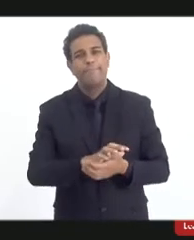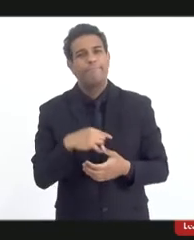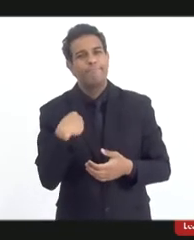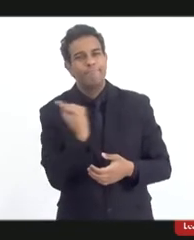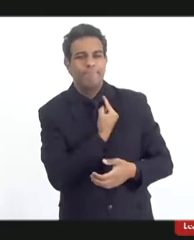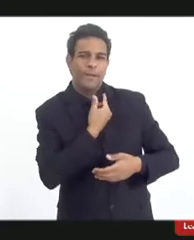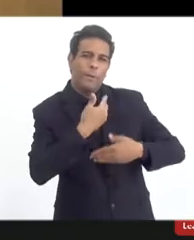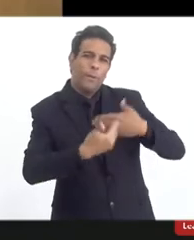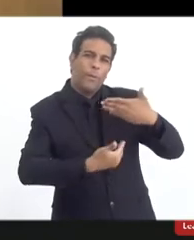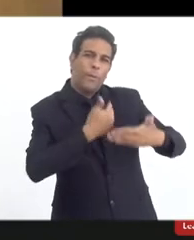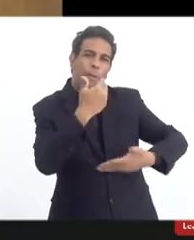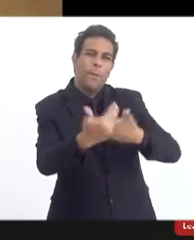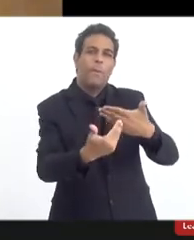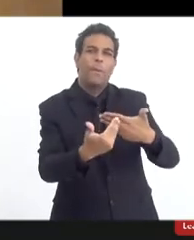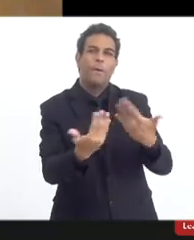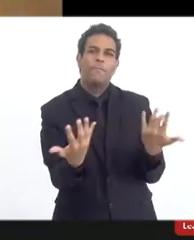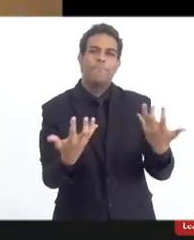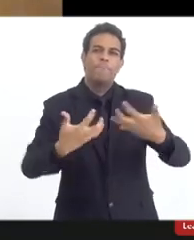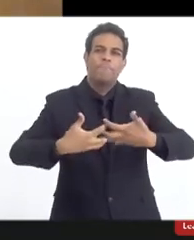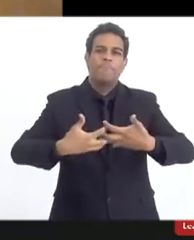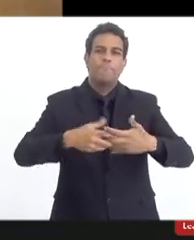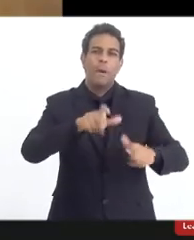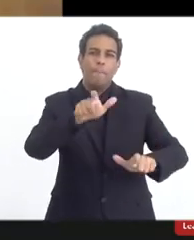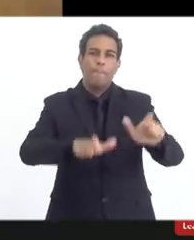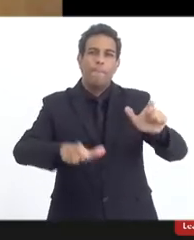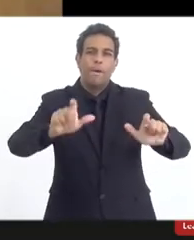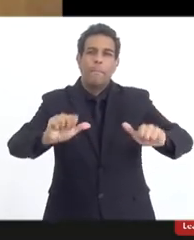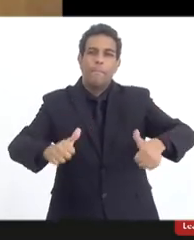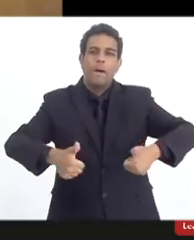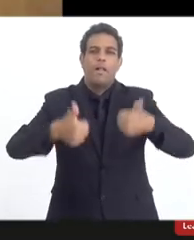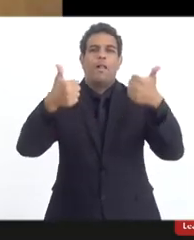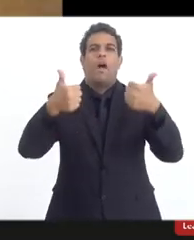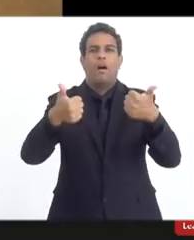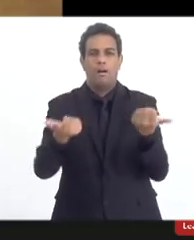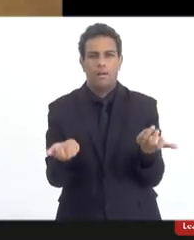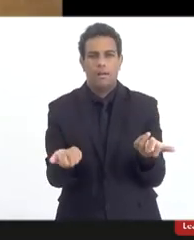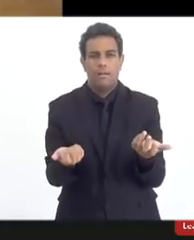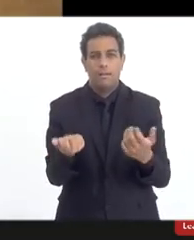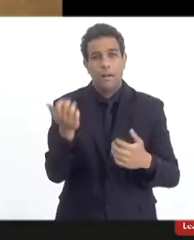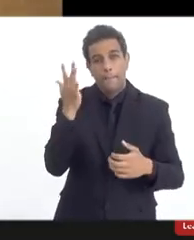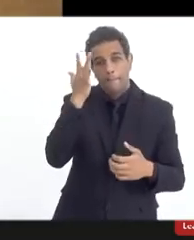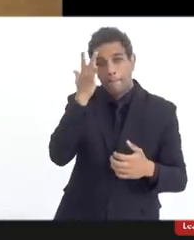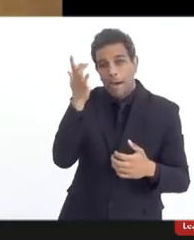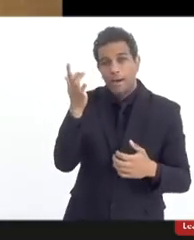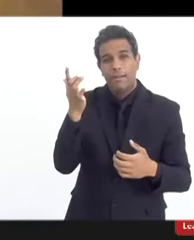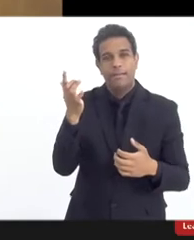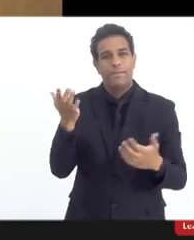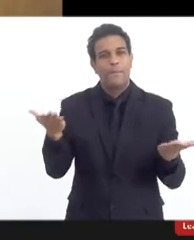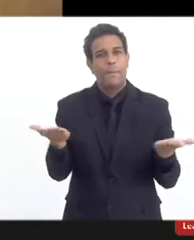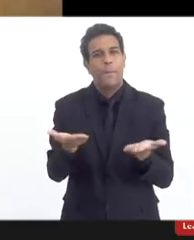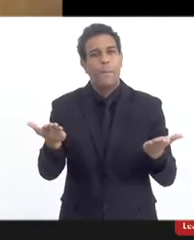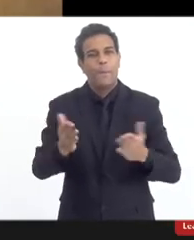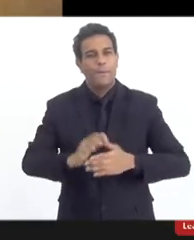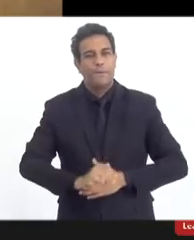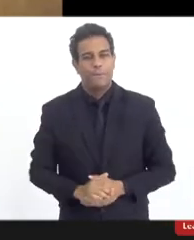construo, é que eu sou uma pessoa melhor amanhã do que eu fui hoje,